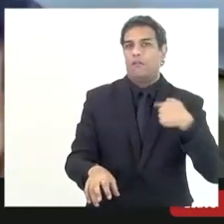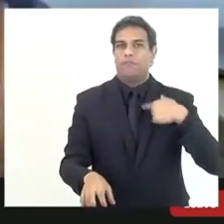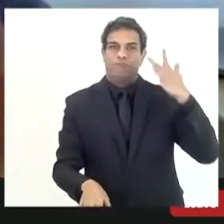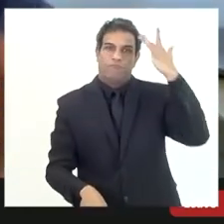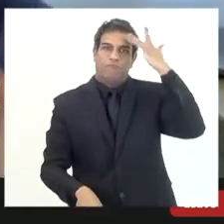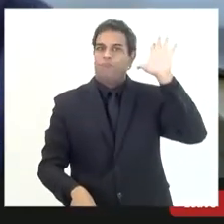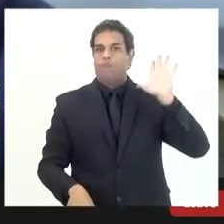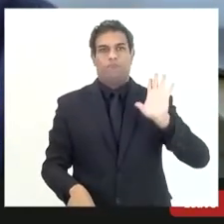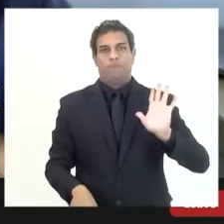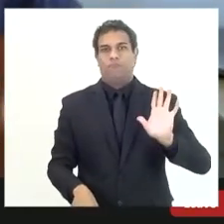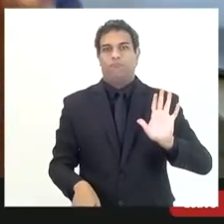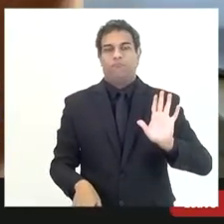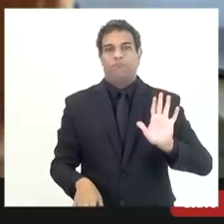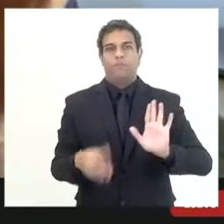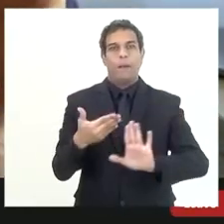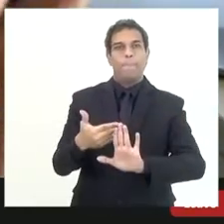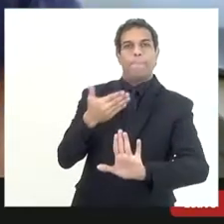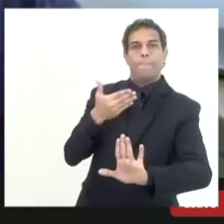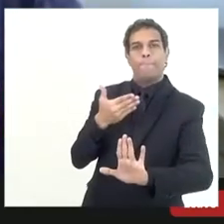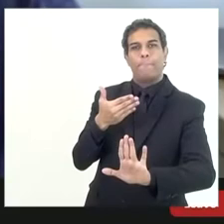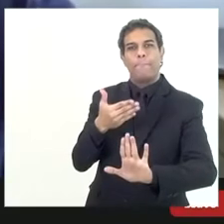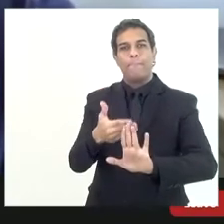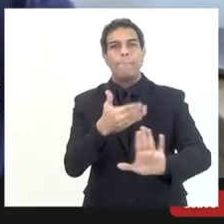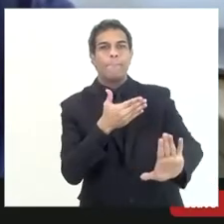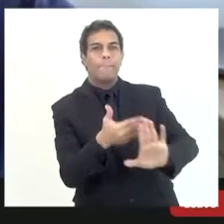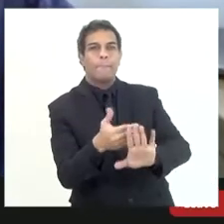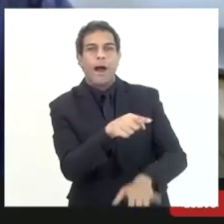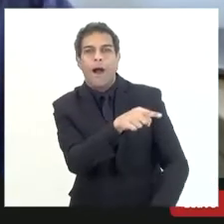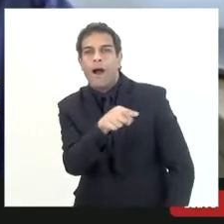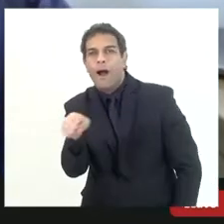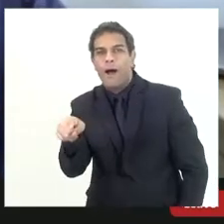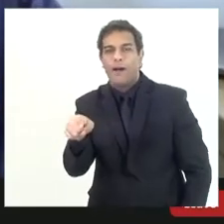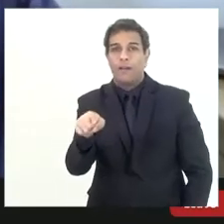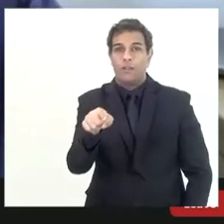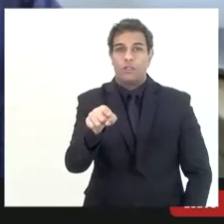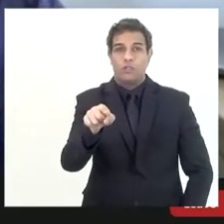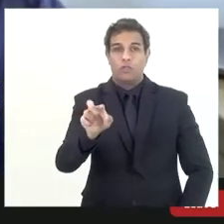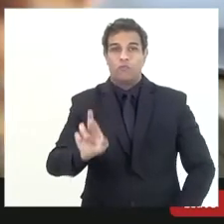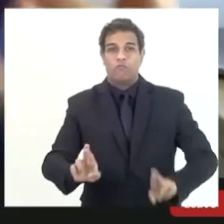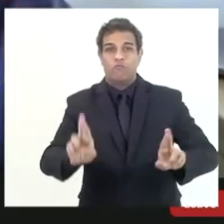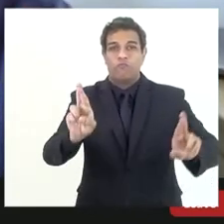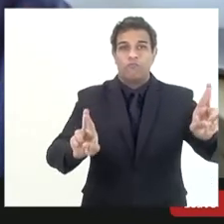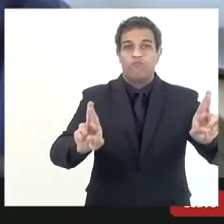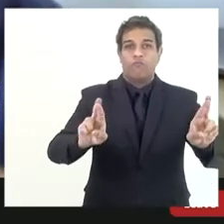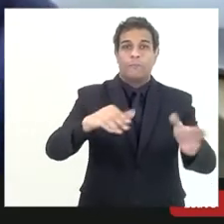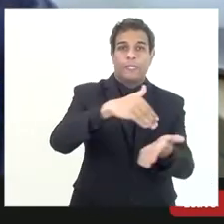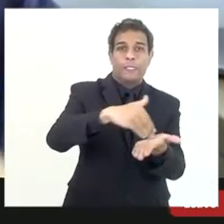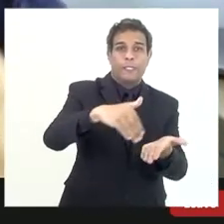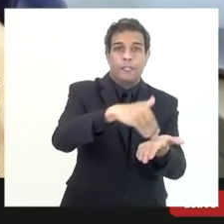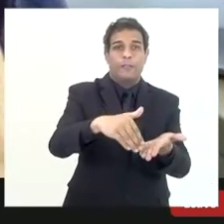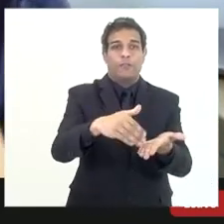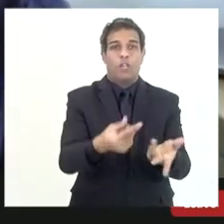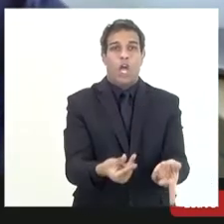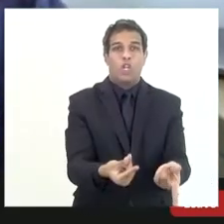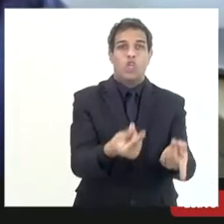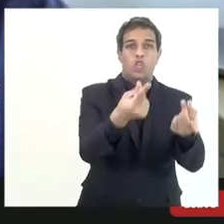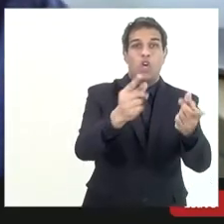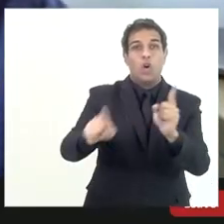função mas eu acho que isso a fazenda junto com a procuradoria